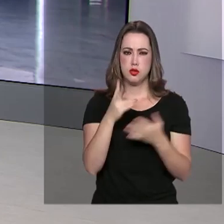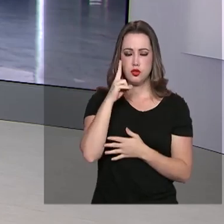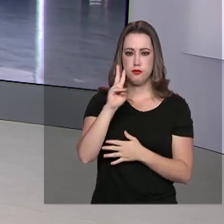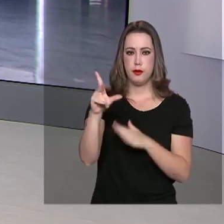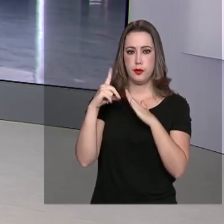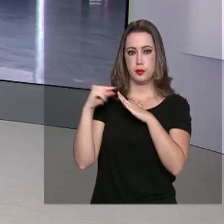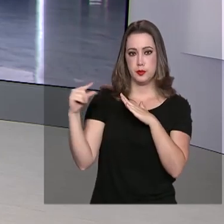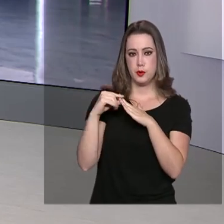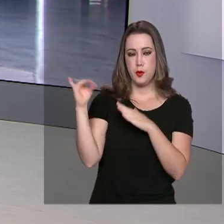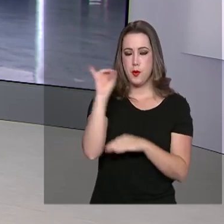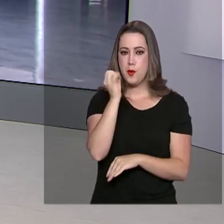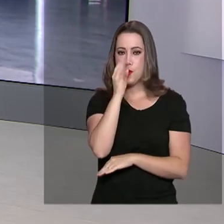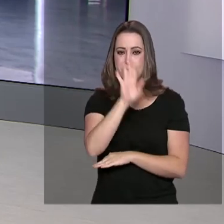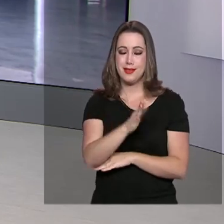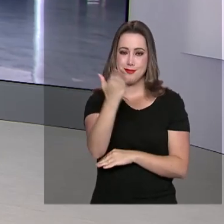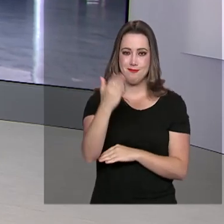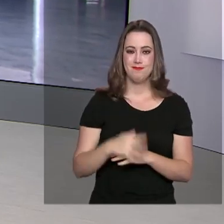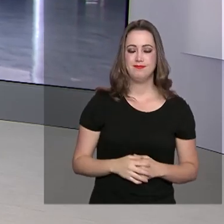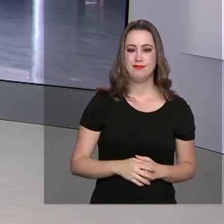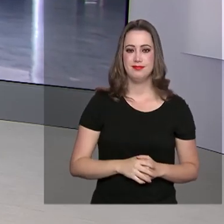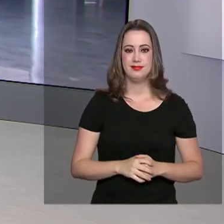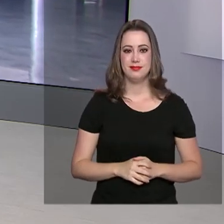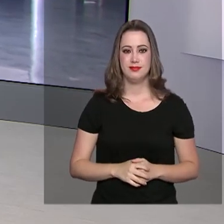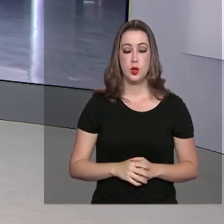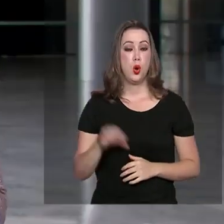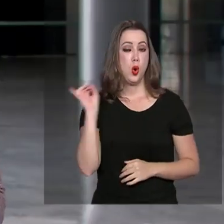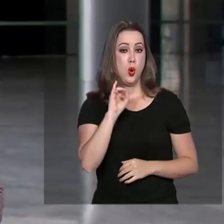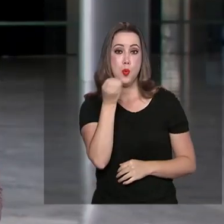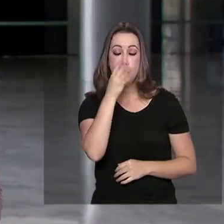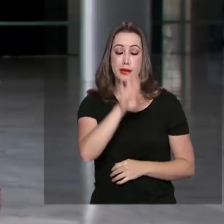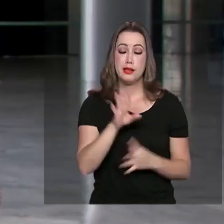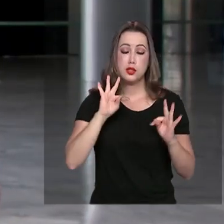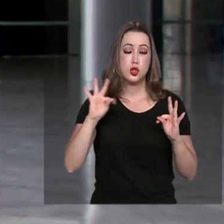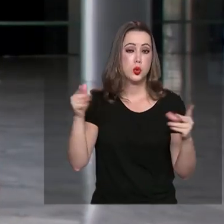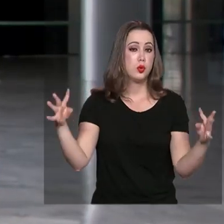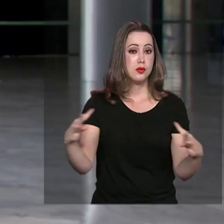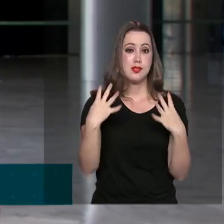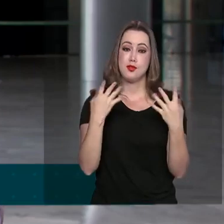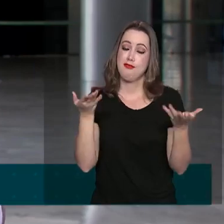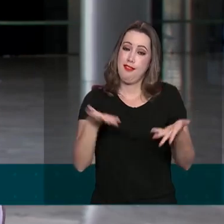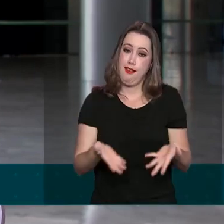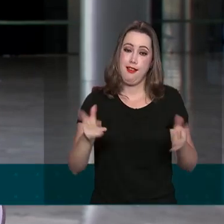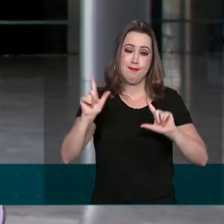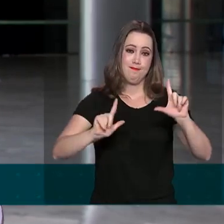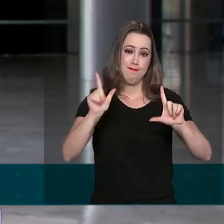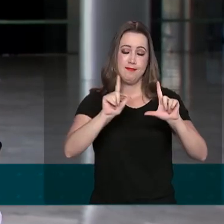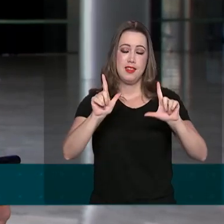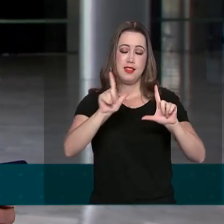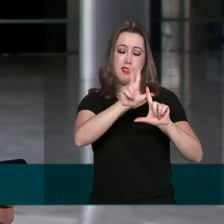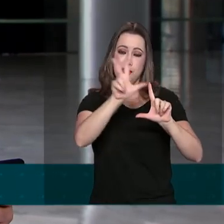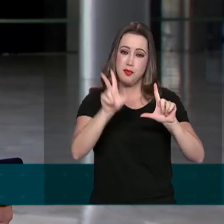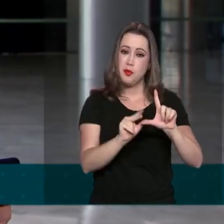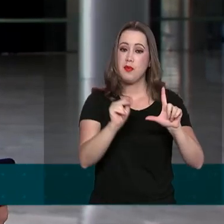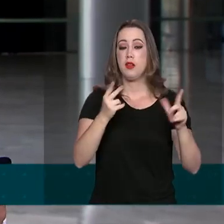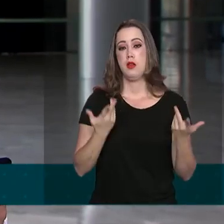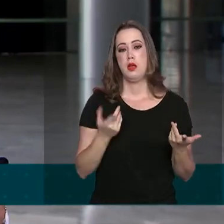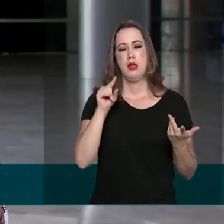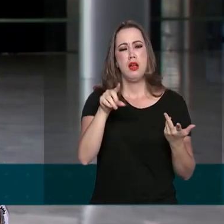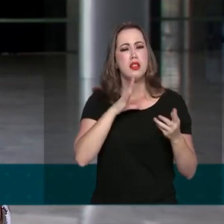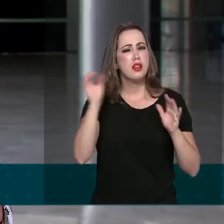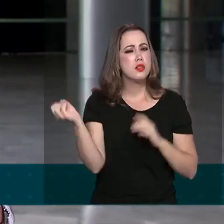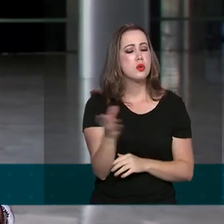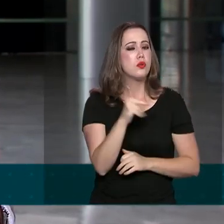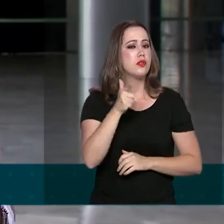boa tarde para você. Olá, Roberto, boa tarde. Boa tarde a todos que nos acompanham aqui na TV Brasil. Entre as novidades está a